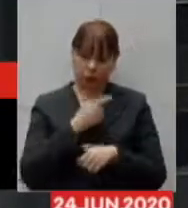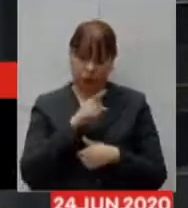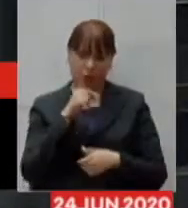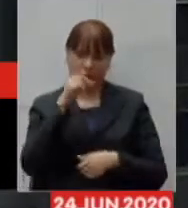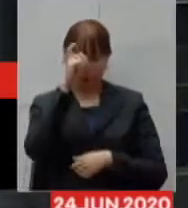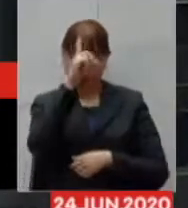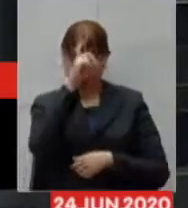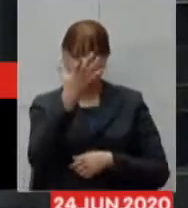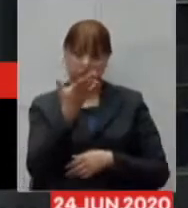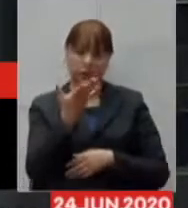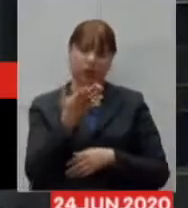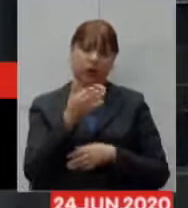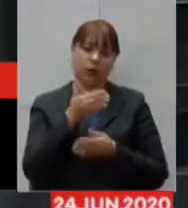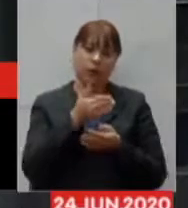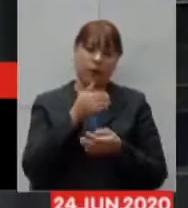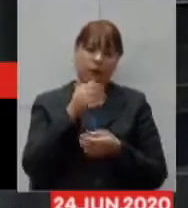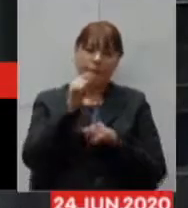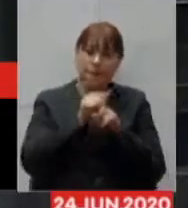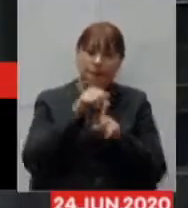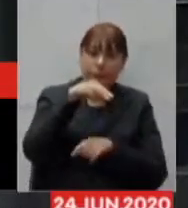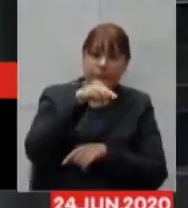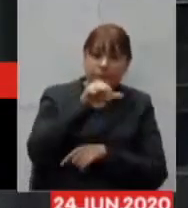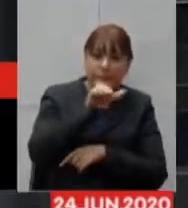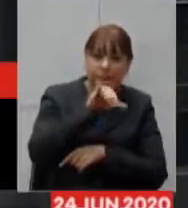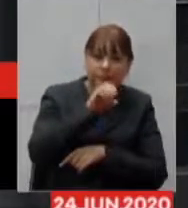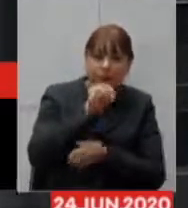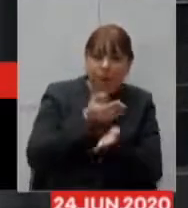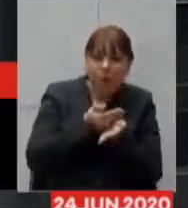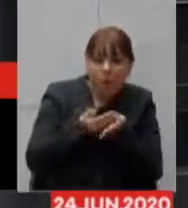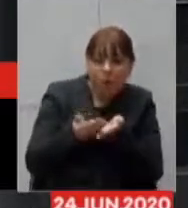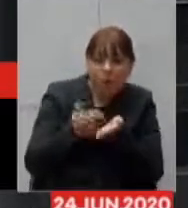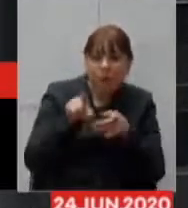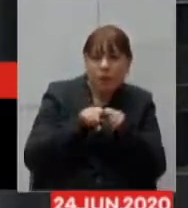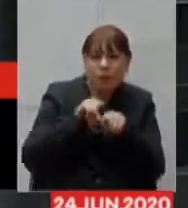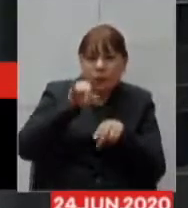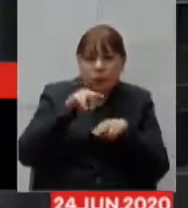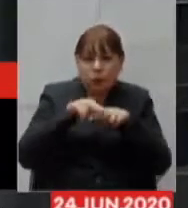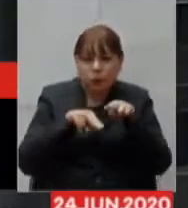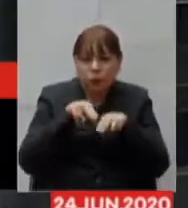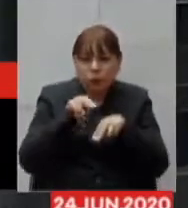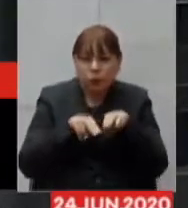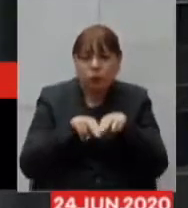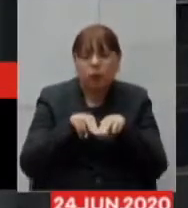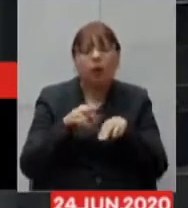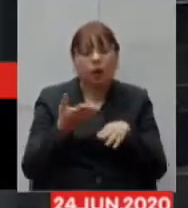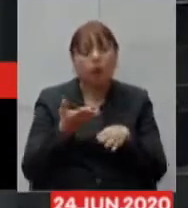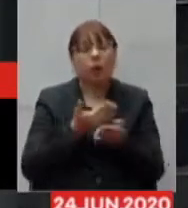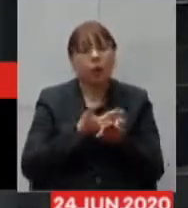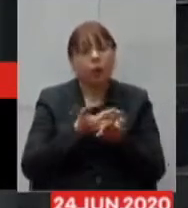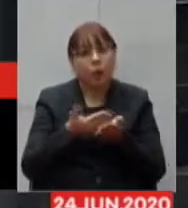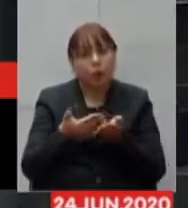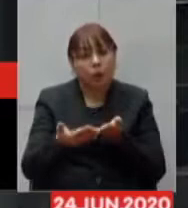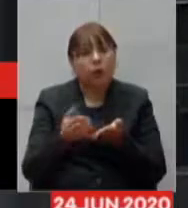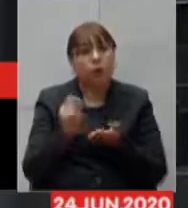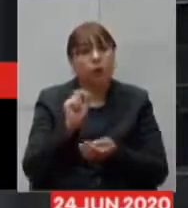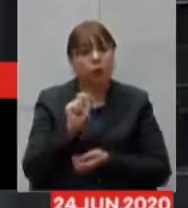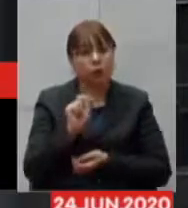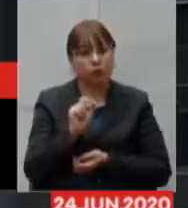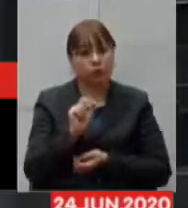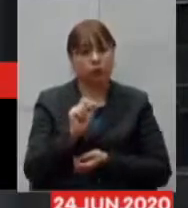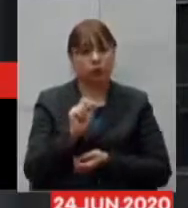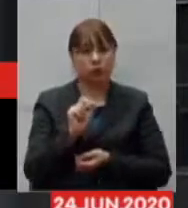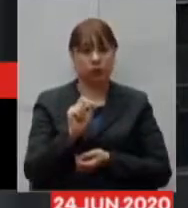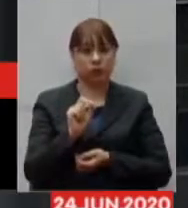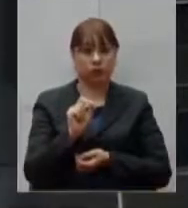fins de maio, início de junho, foi aberto um processo de dispensa para a